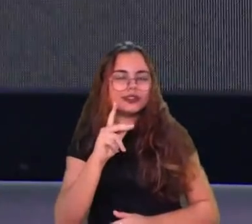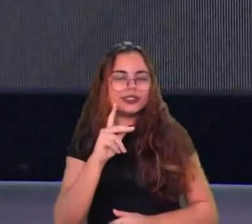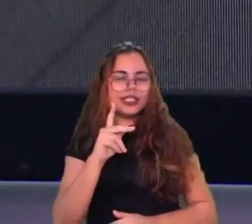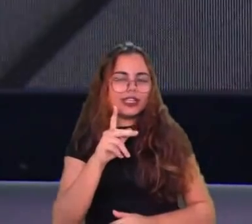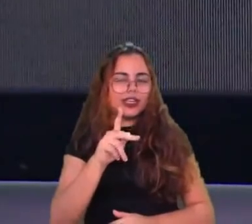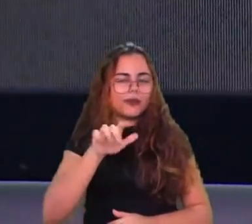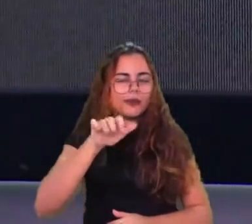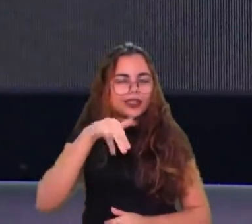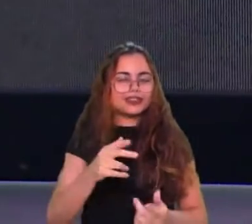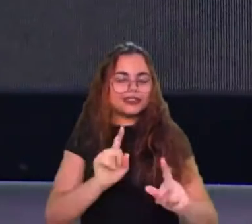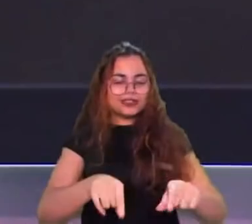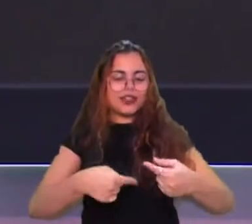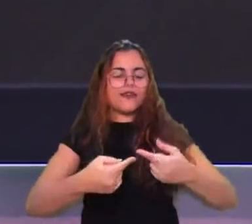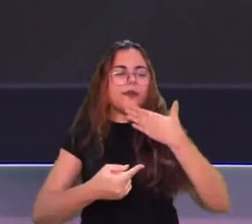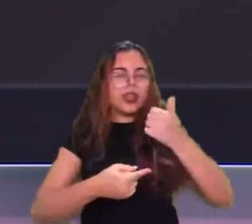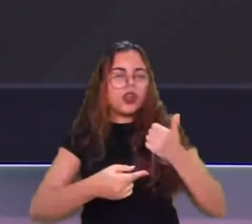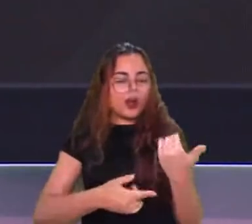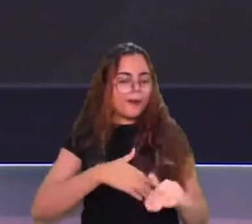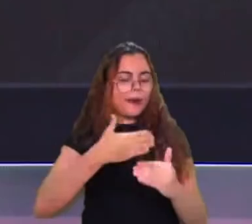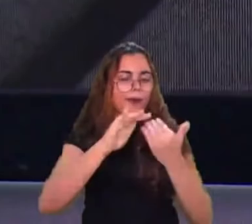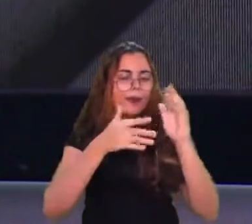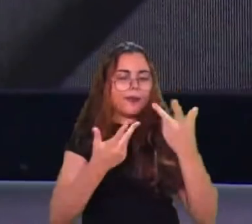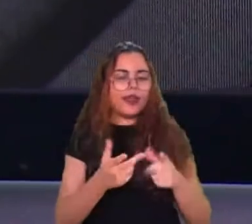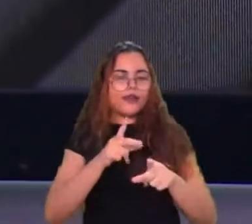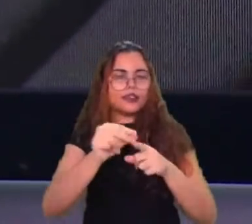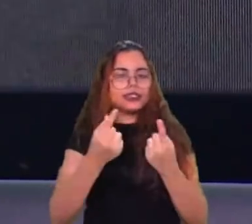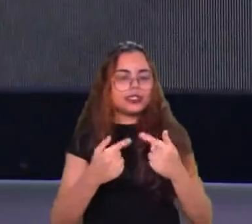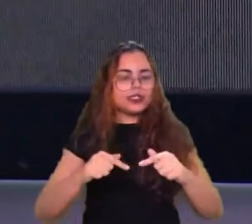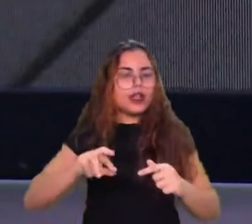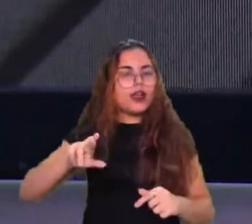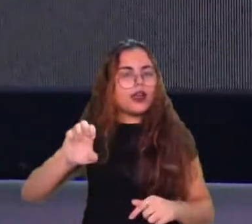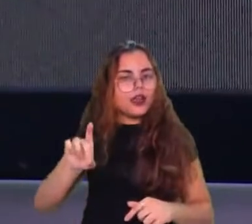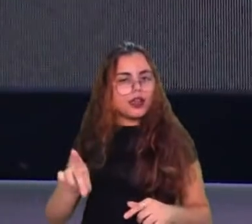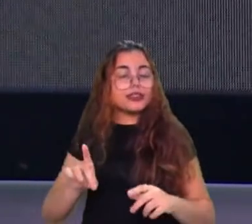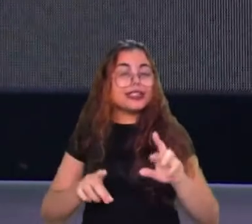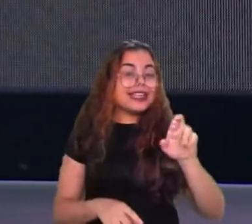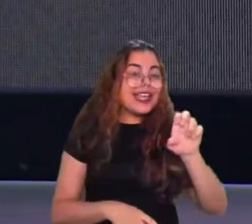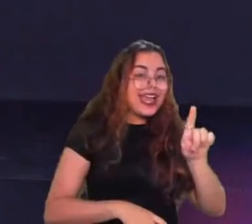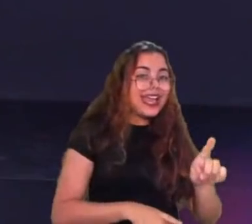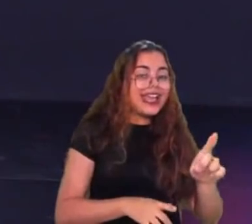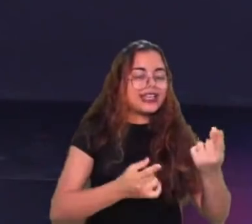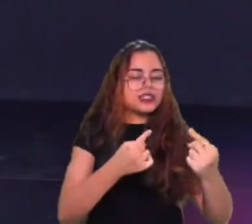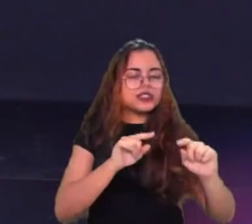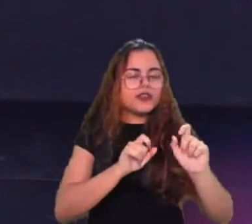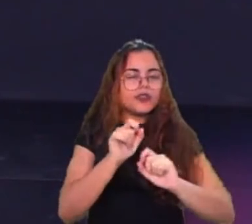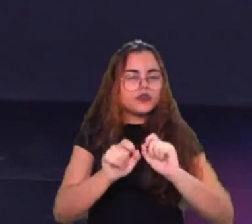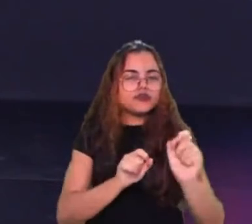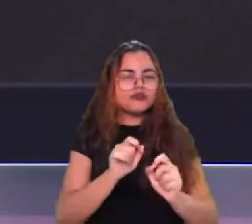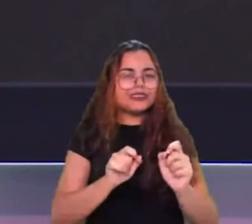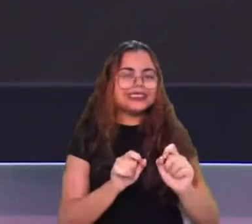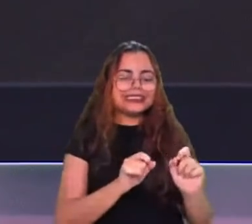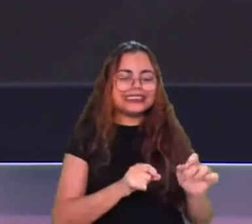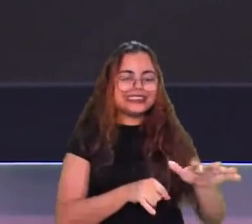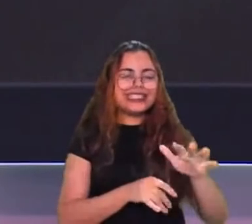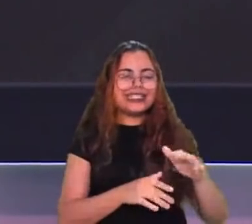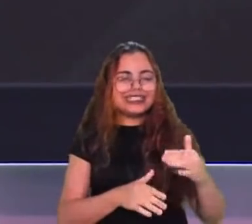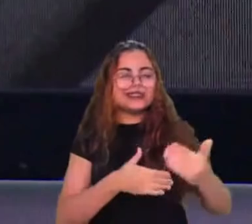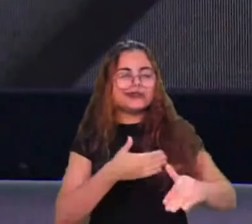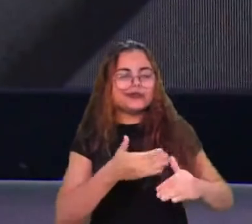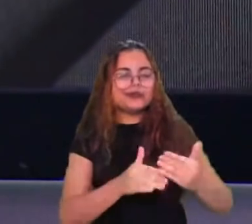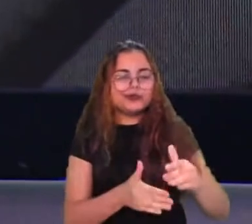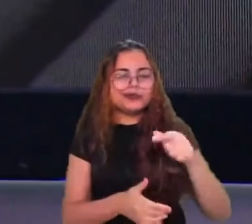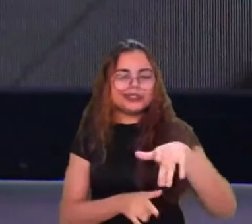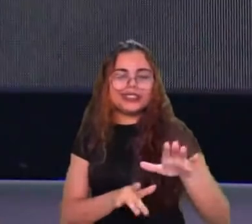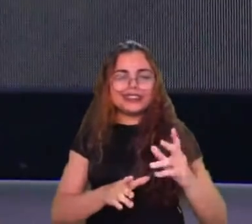o da Red e a Red se desafia a sair desse limbo que eles entraram nessa semana se desafiam a não trollar é isso é